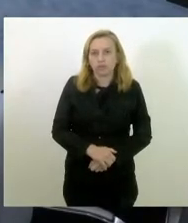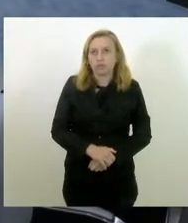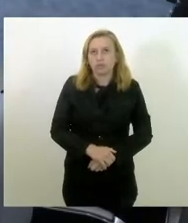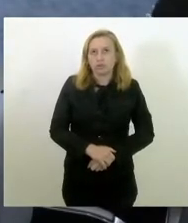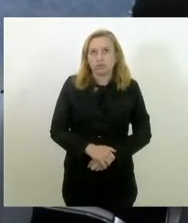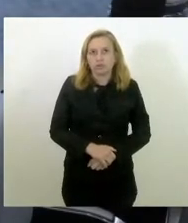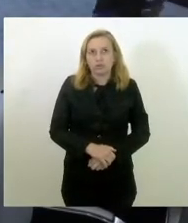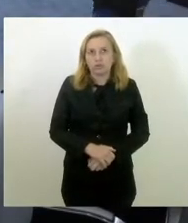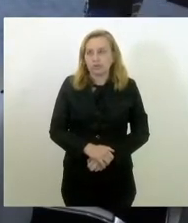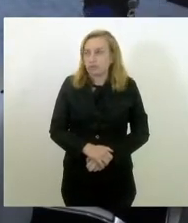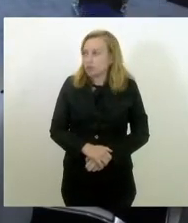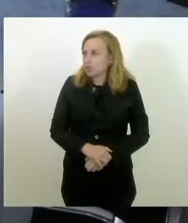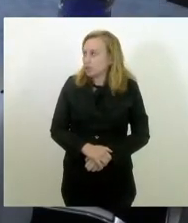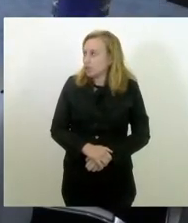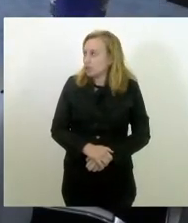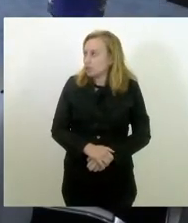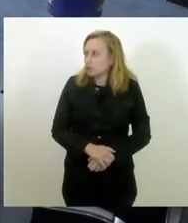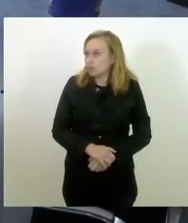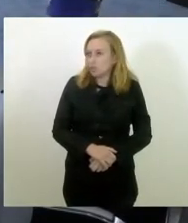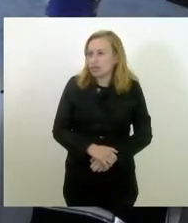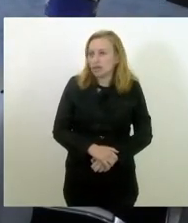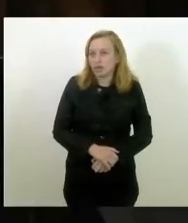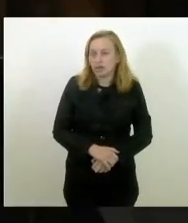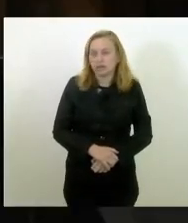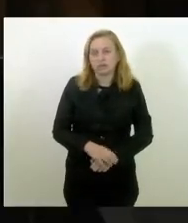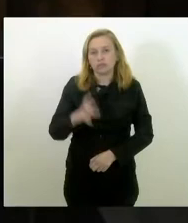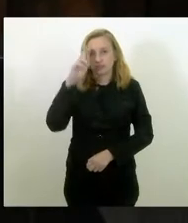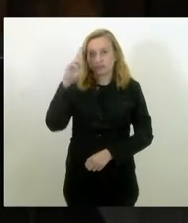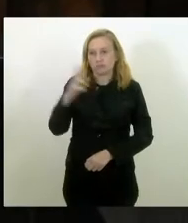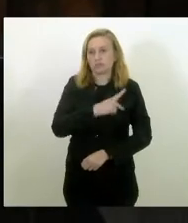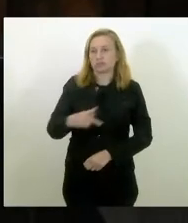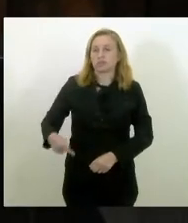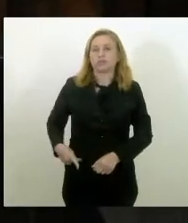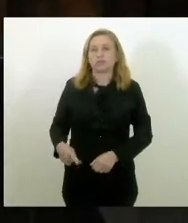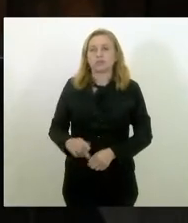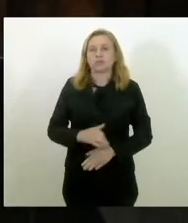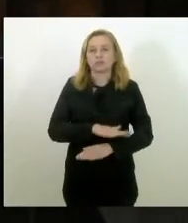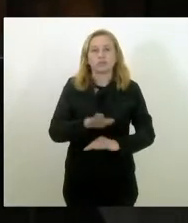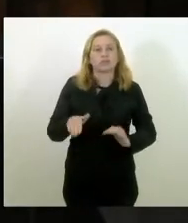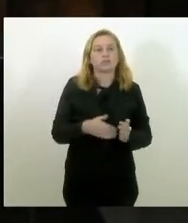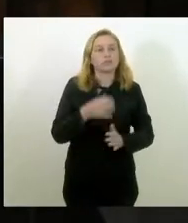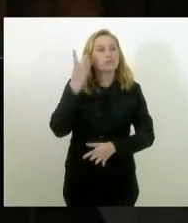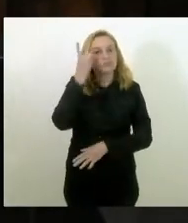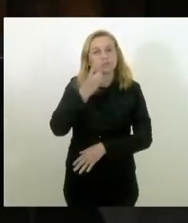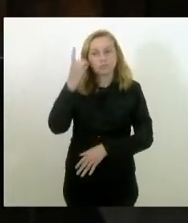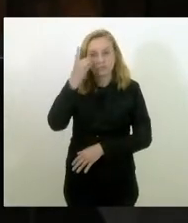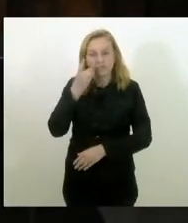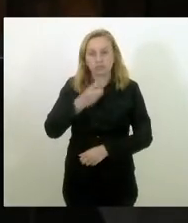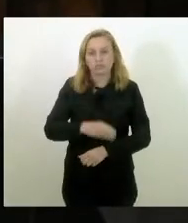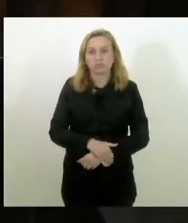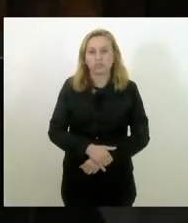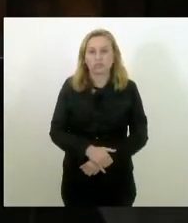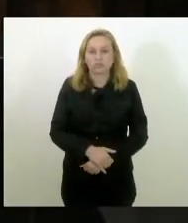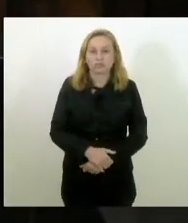Sr. Presidente, senhoras e senhores deputados,